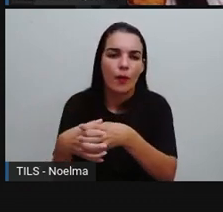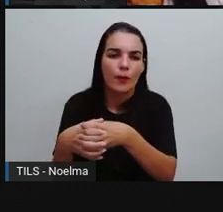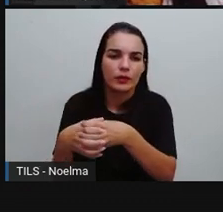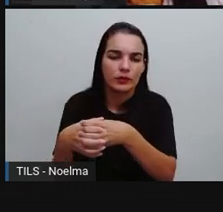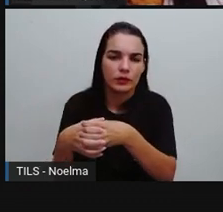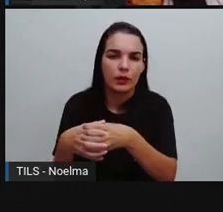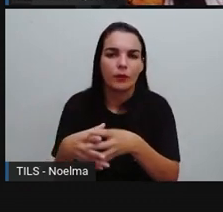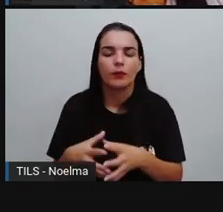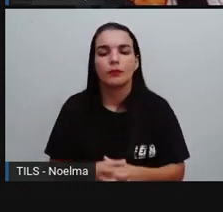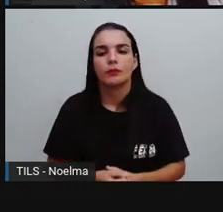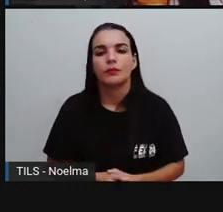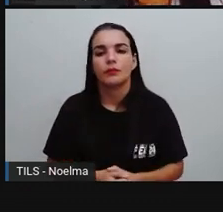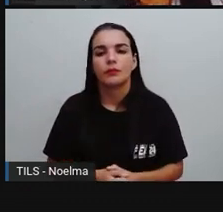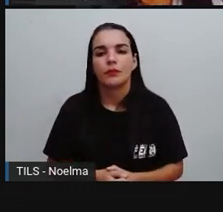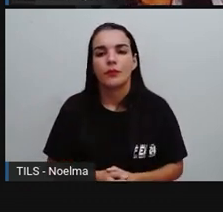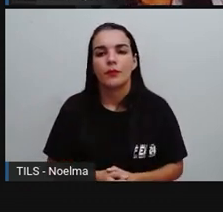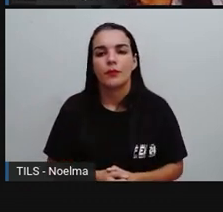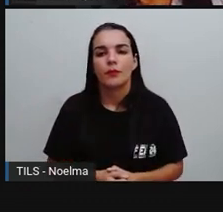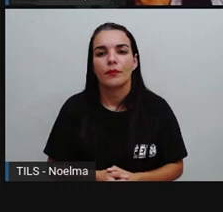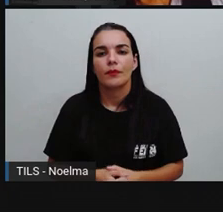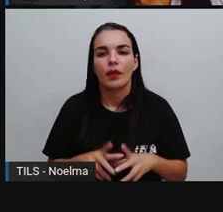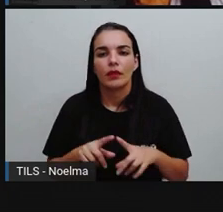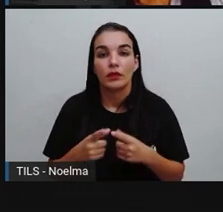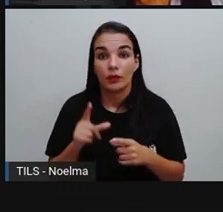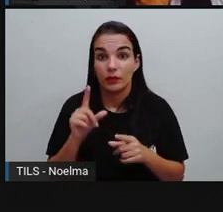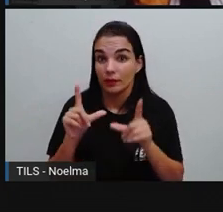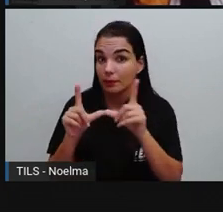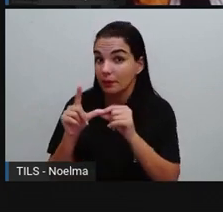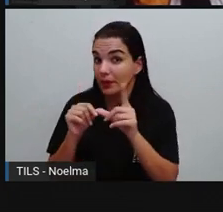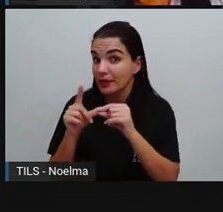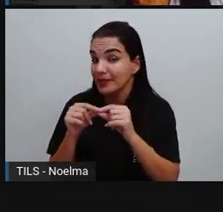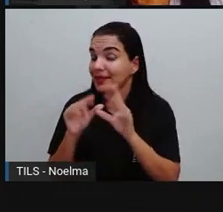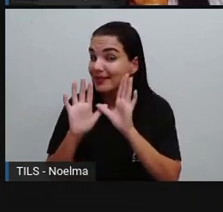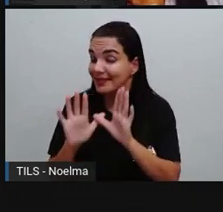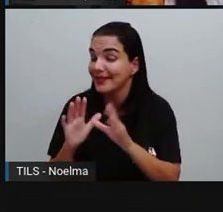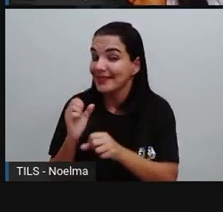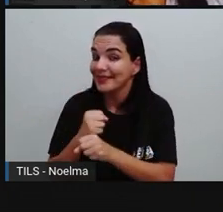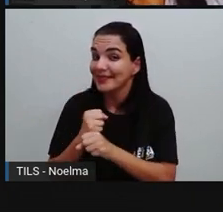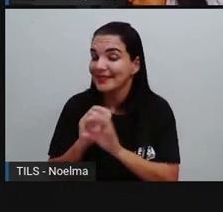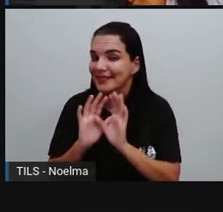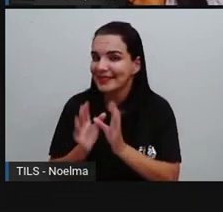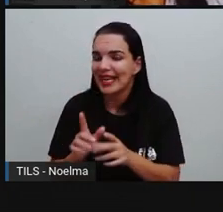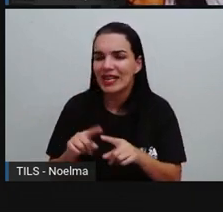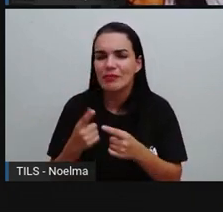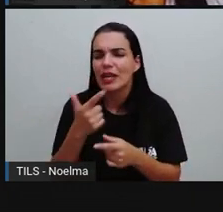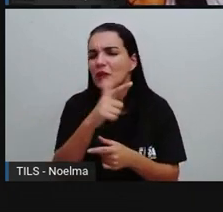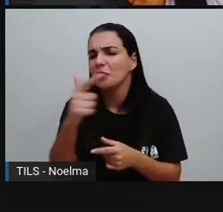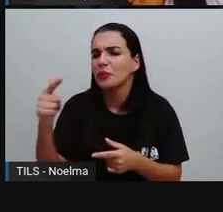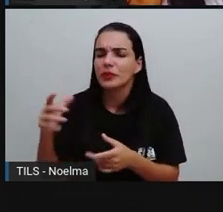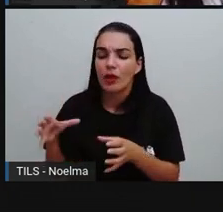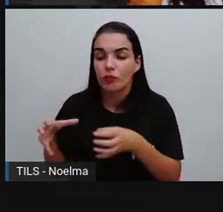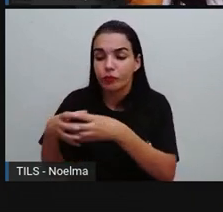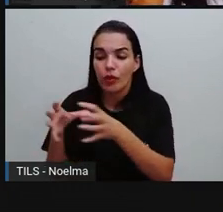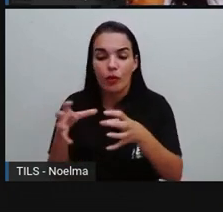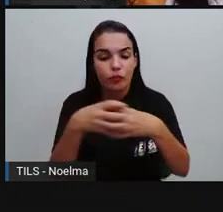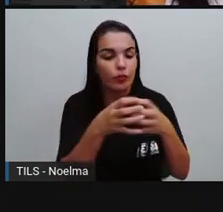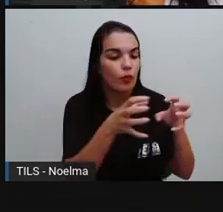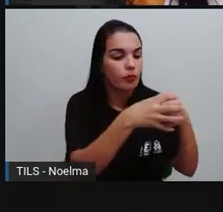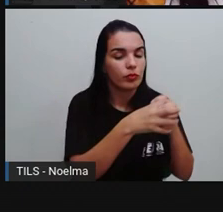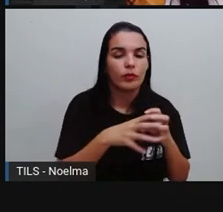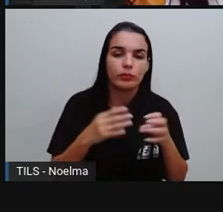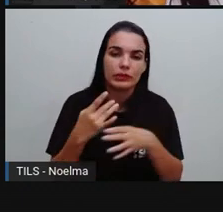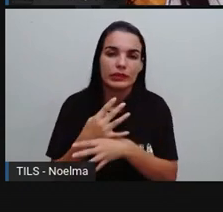constrói, ela se forma, com exceção de Brasília, que foi construída, mas as demais cidades vão se formando. e elas vão se